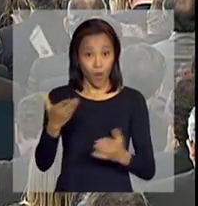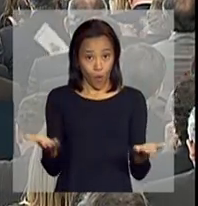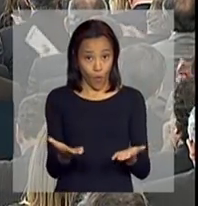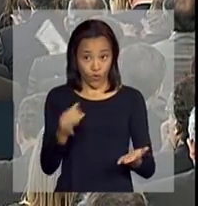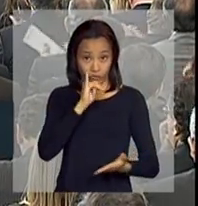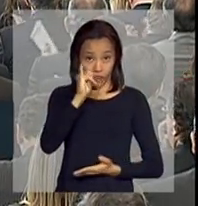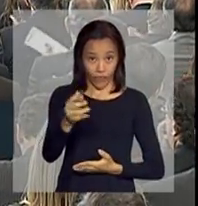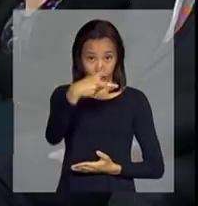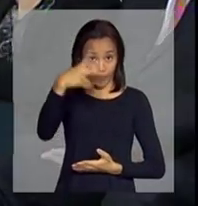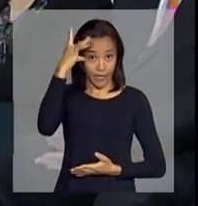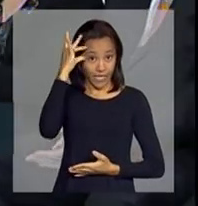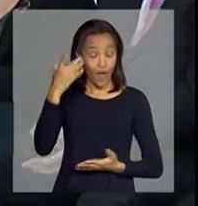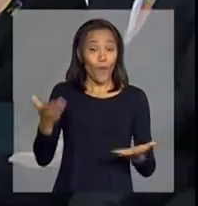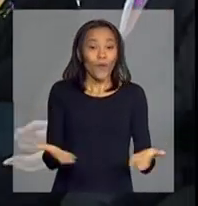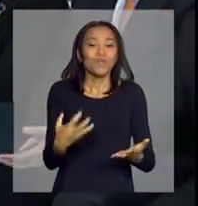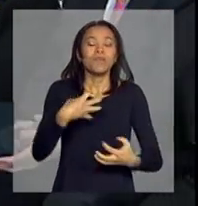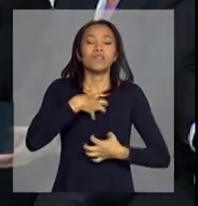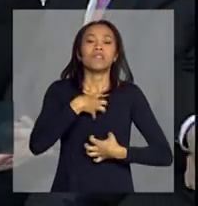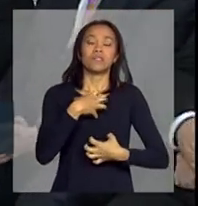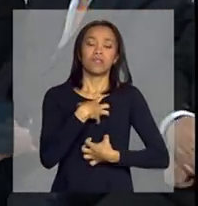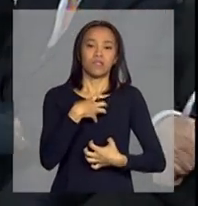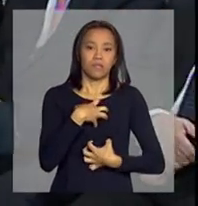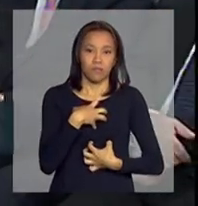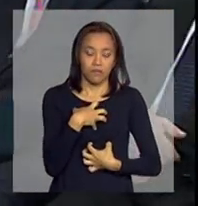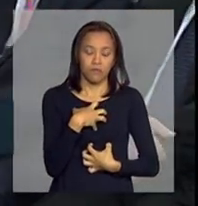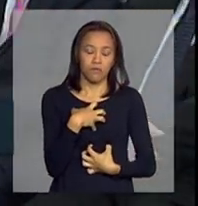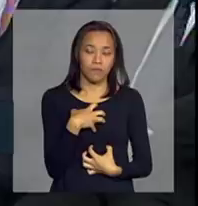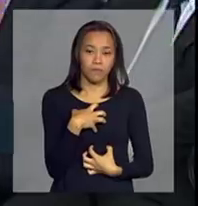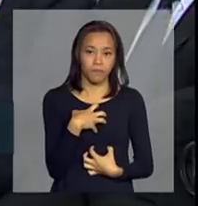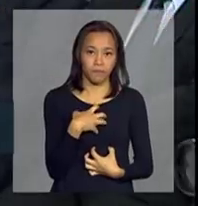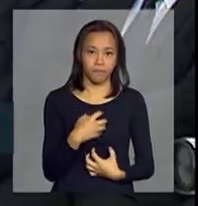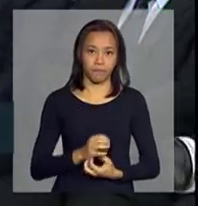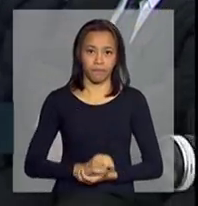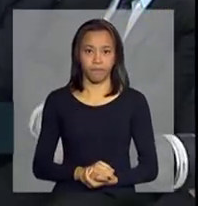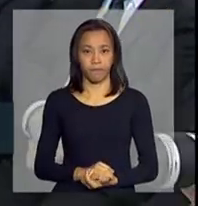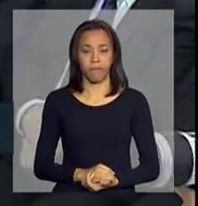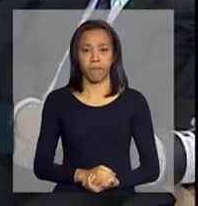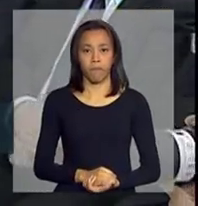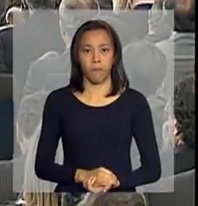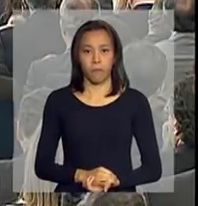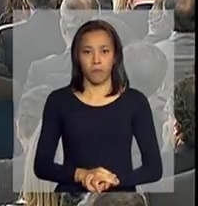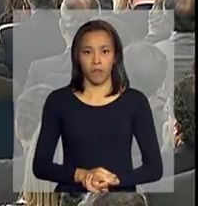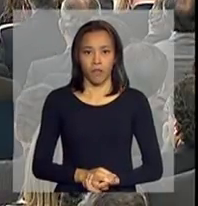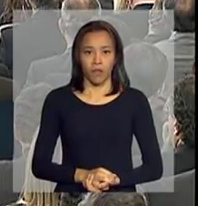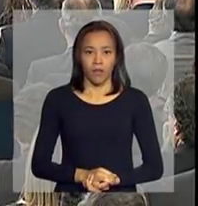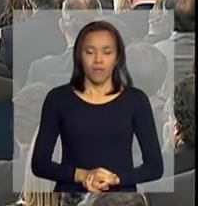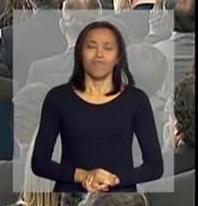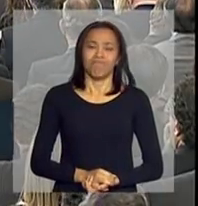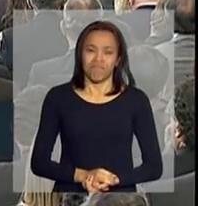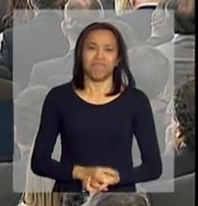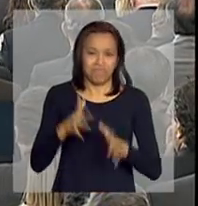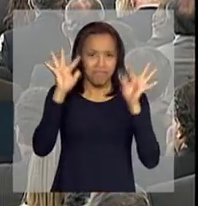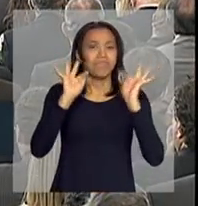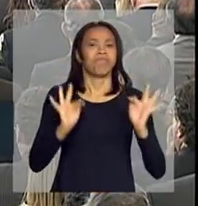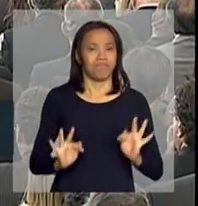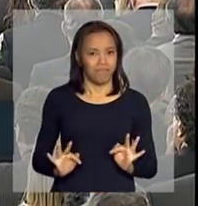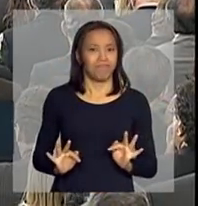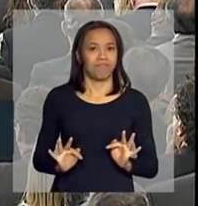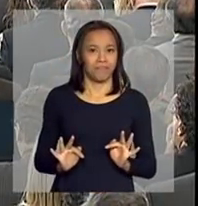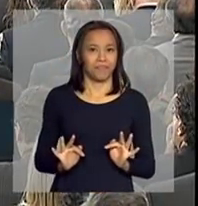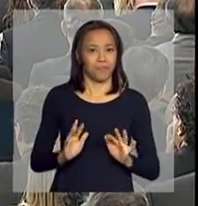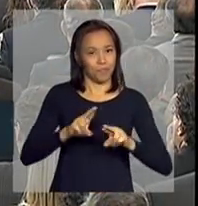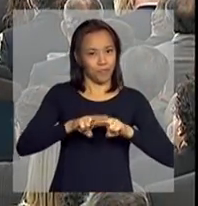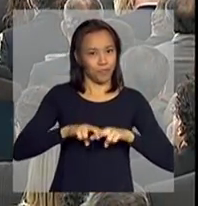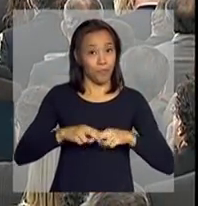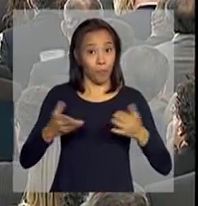muito feliz por essa